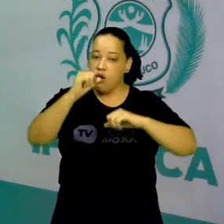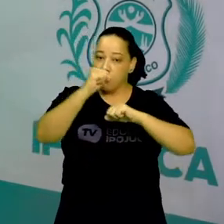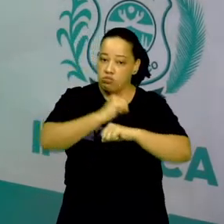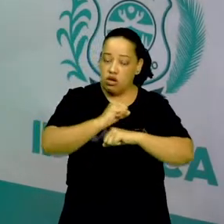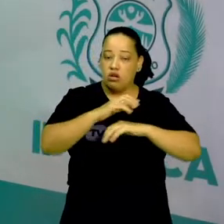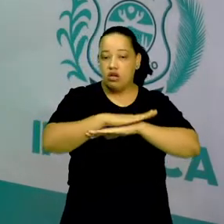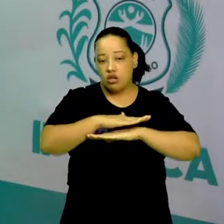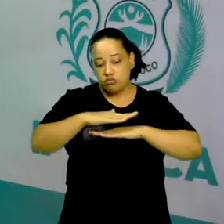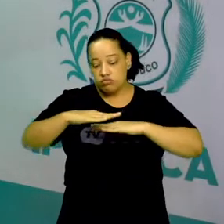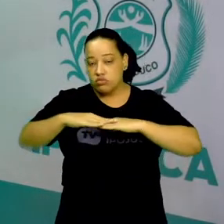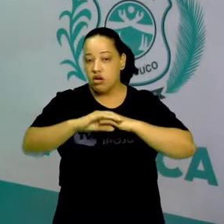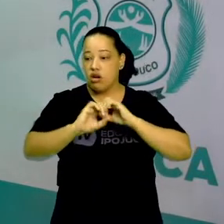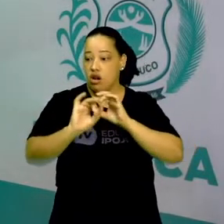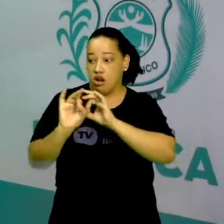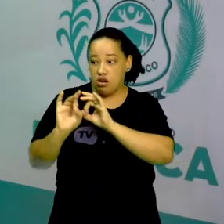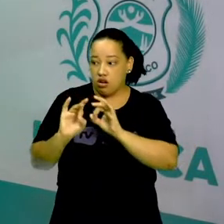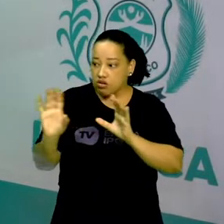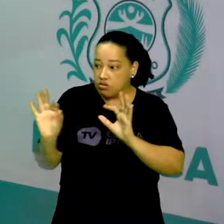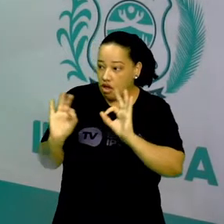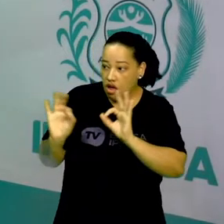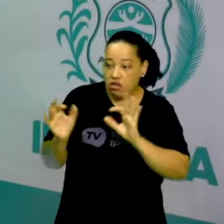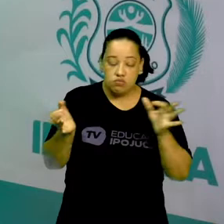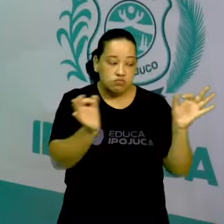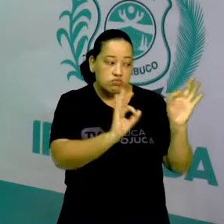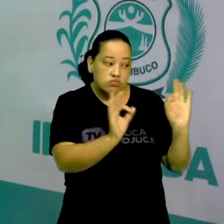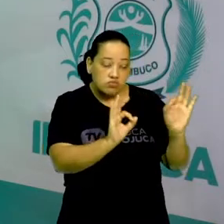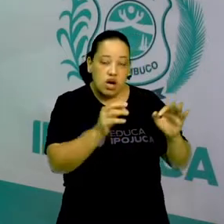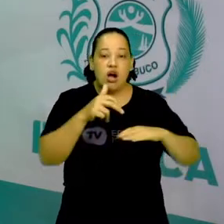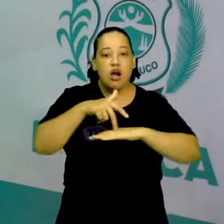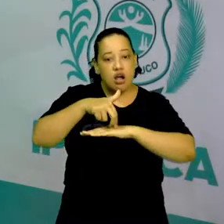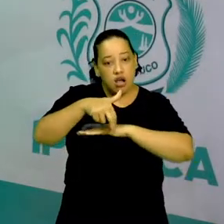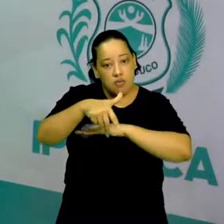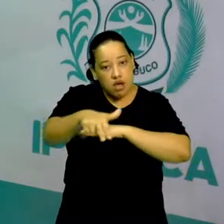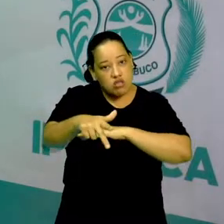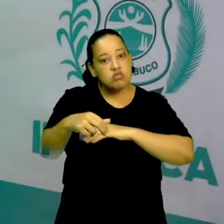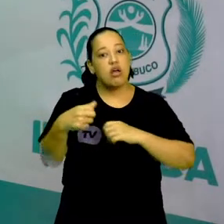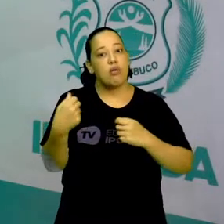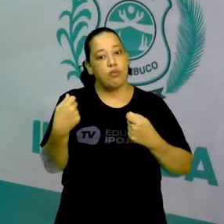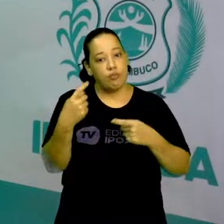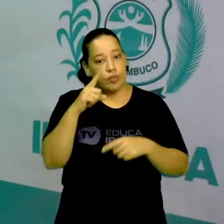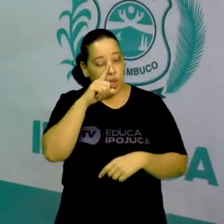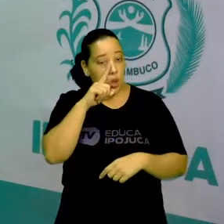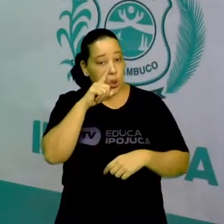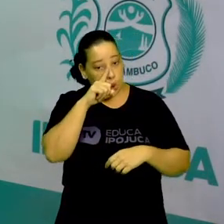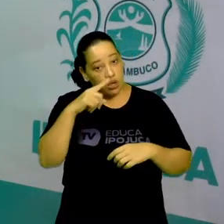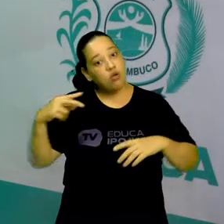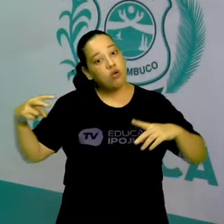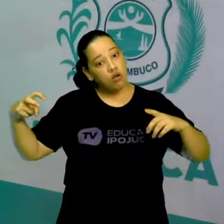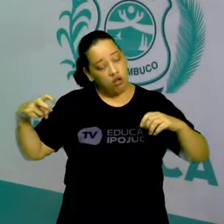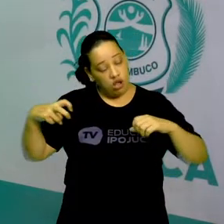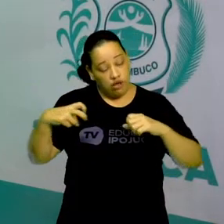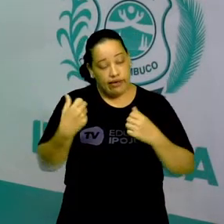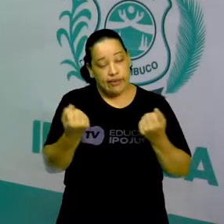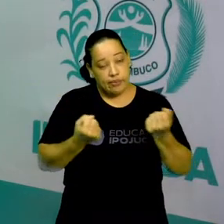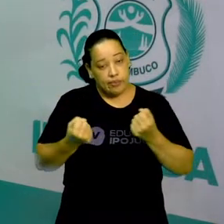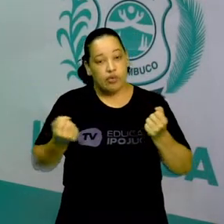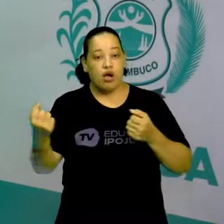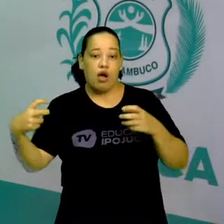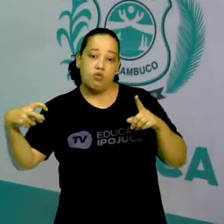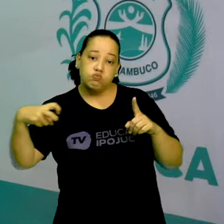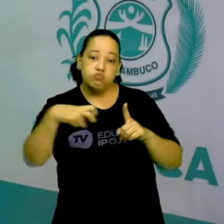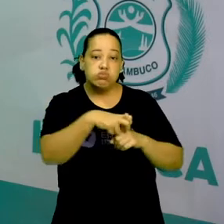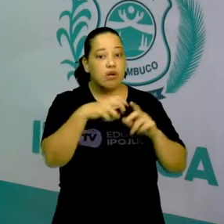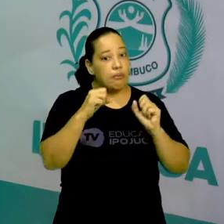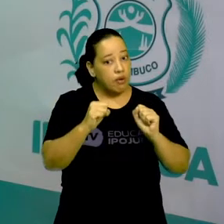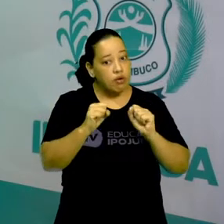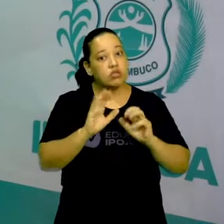passar com tranquilidade e sem correr risco de ser atropelado, certo? Então vamos continuar a nossa